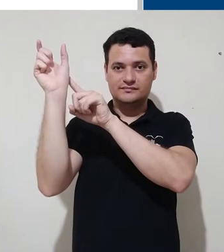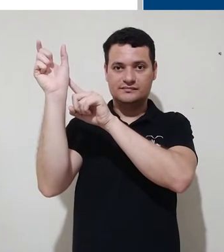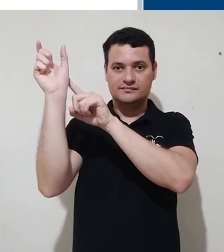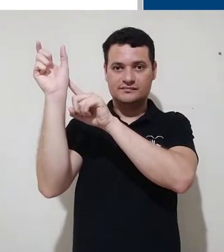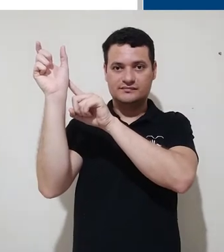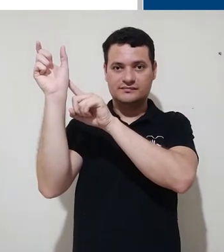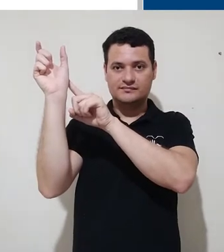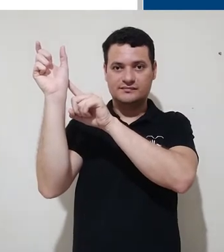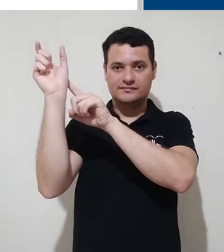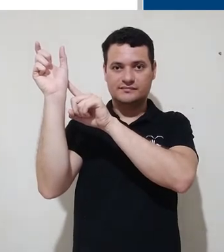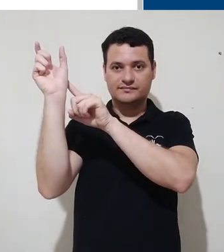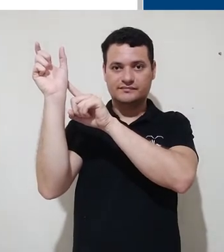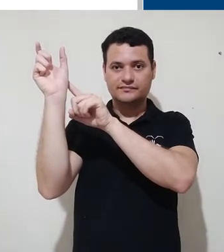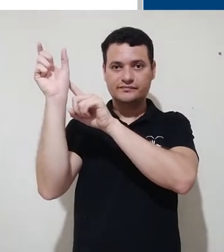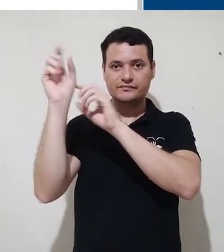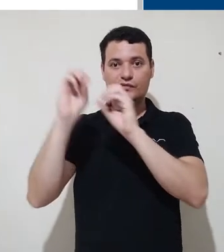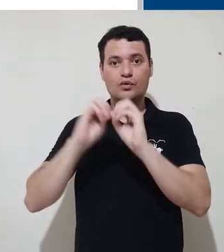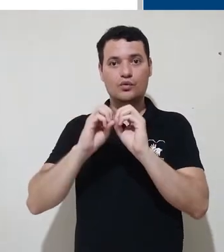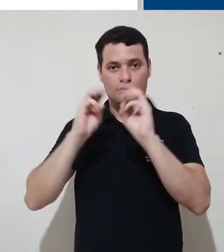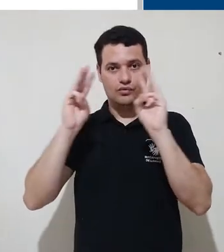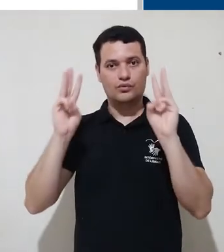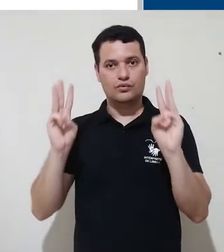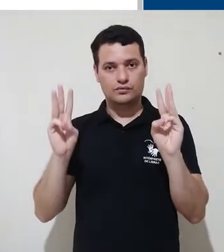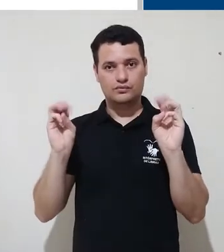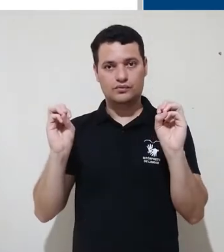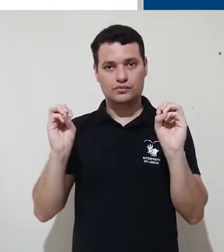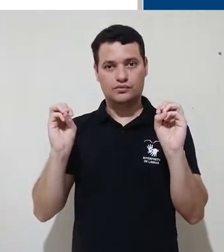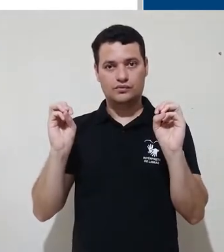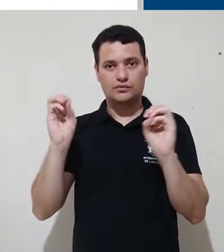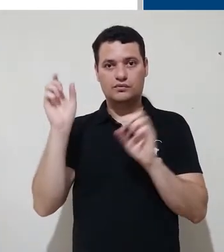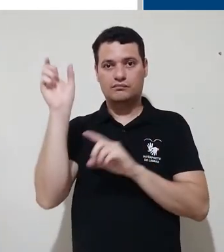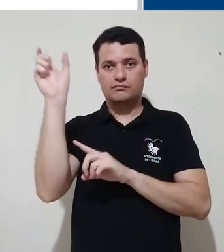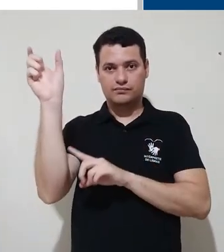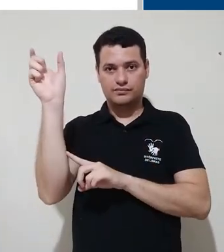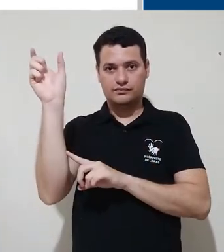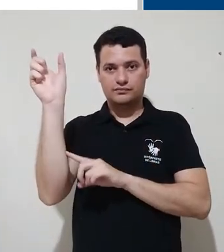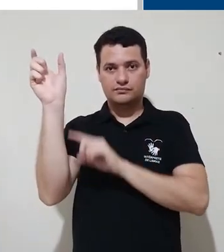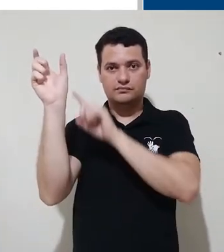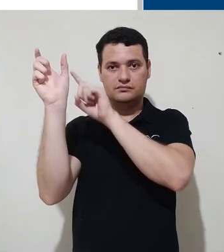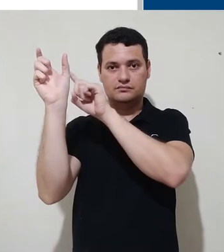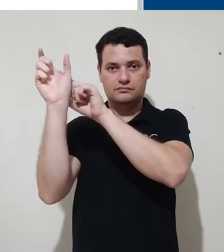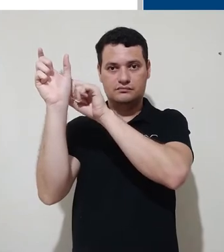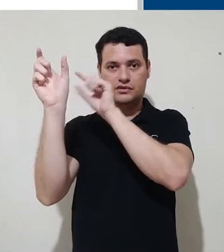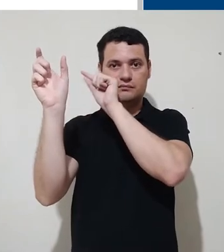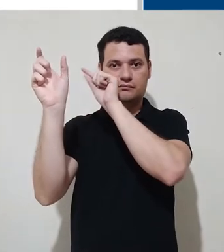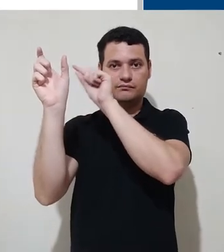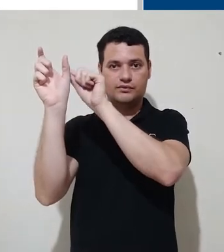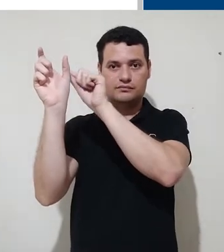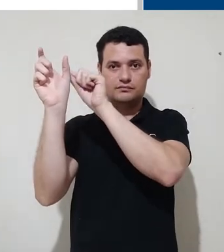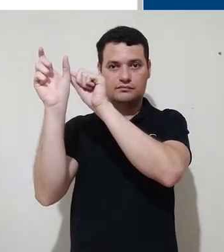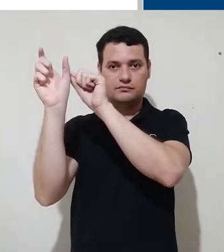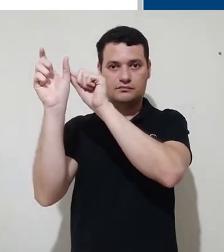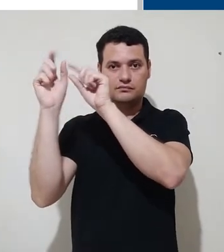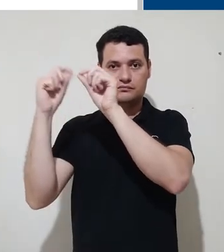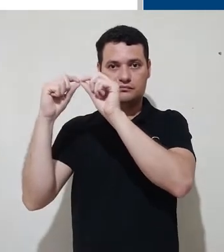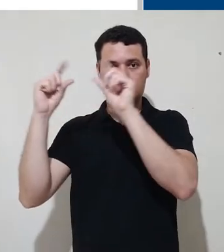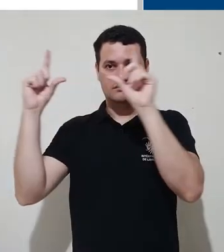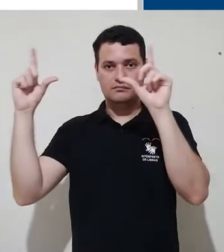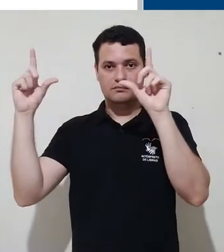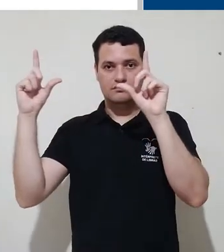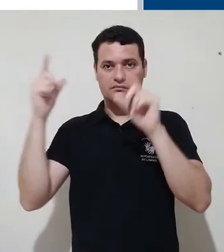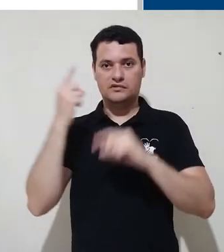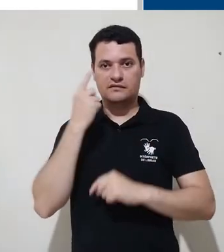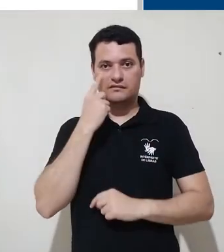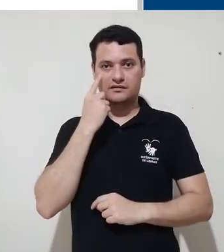sua plataforma Moodle, quando você já estiver entrado com as suas credenciais. Você vai